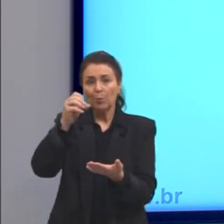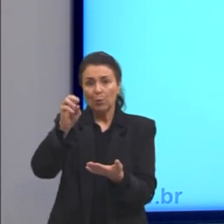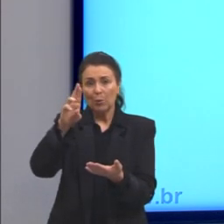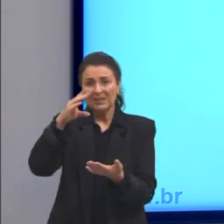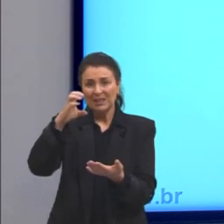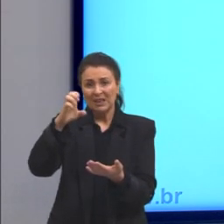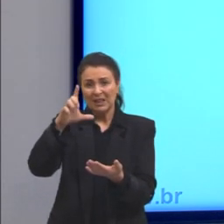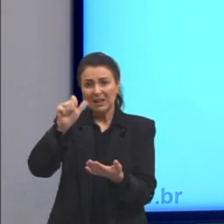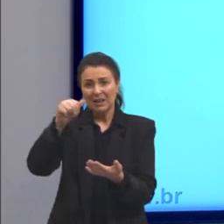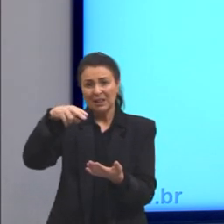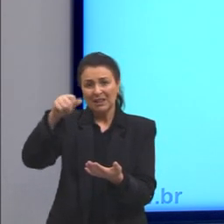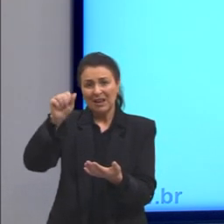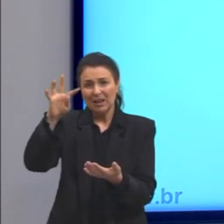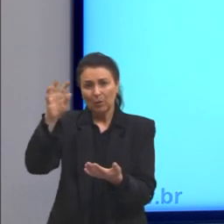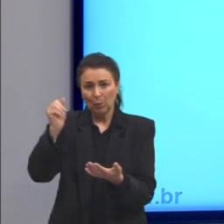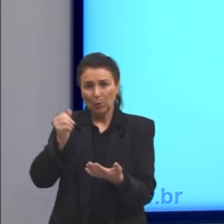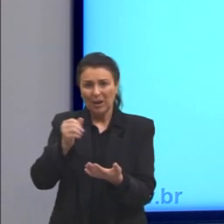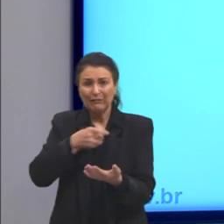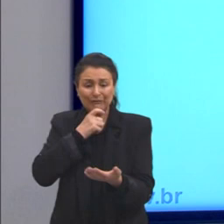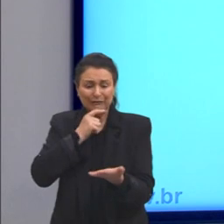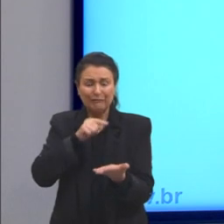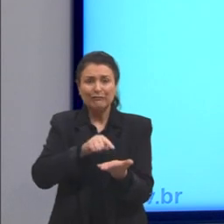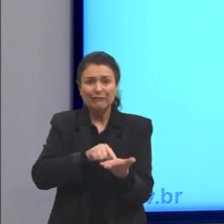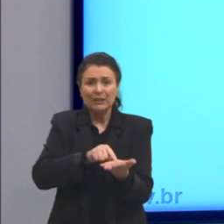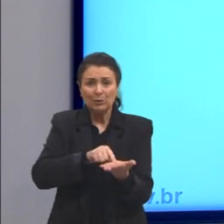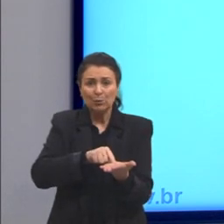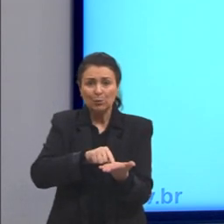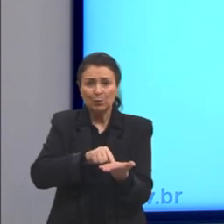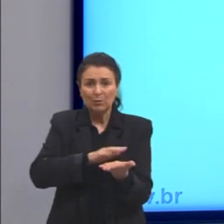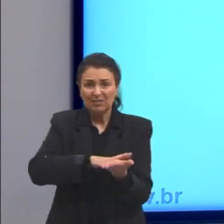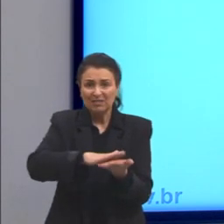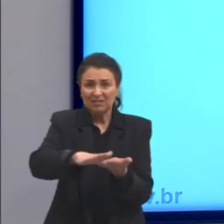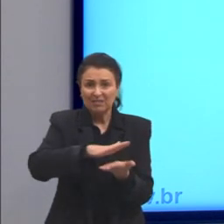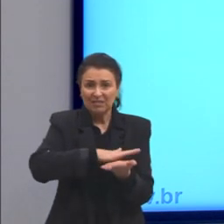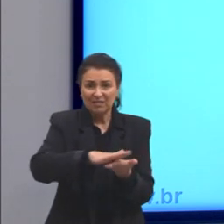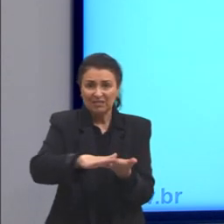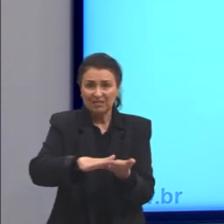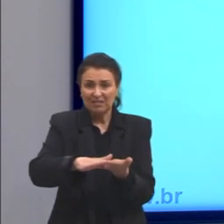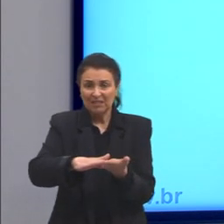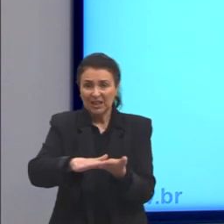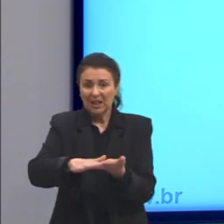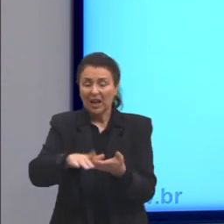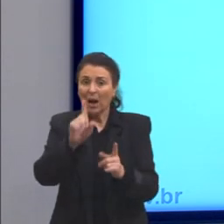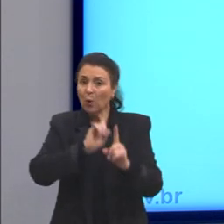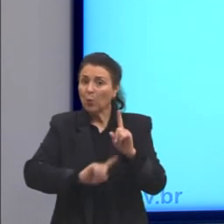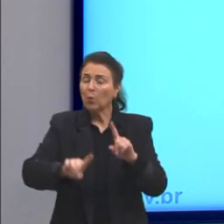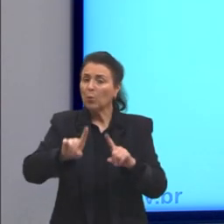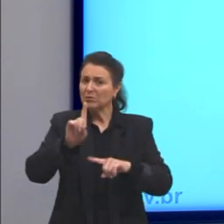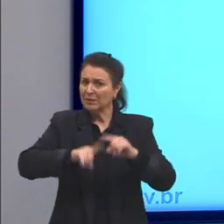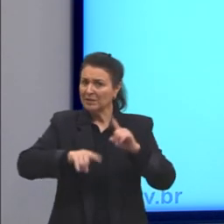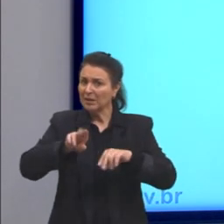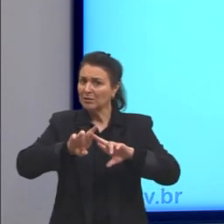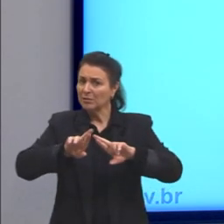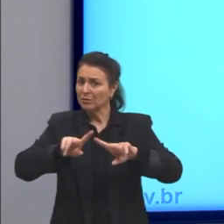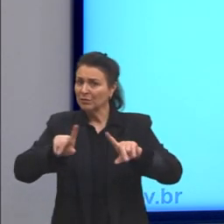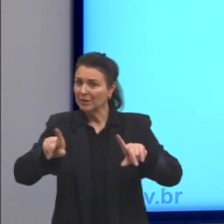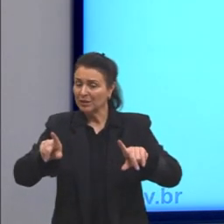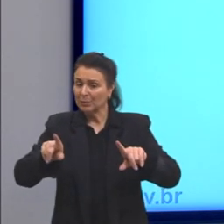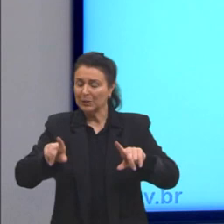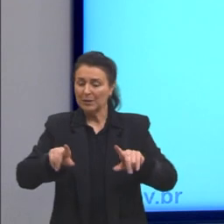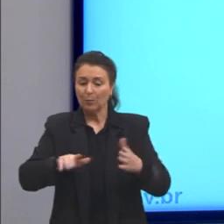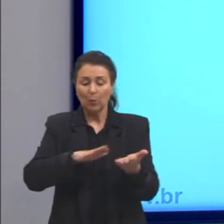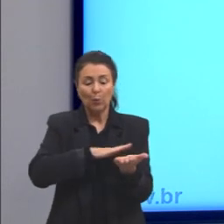madeira. alguns materiais são mais isolantes que outros. Por exemplo, quando tocamos um piso de